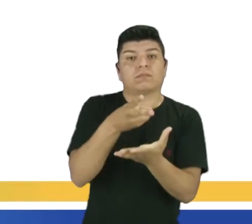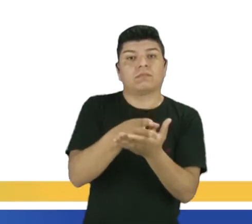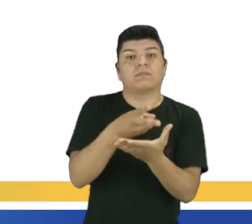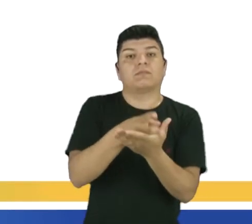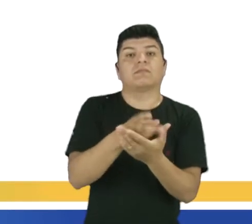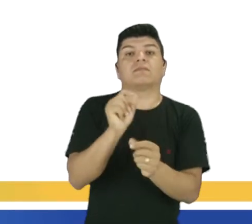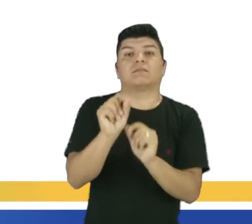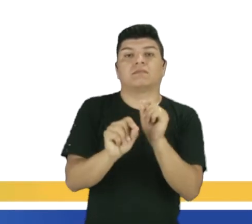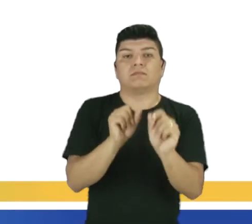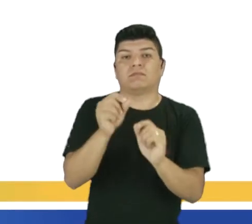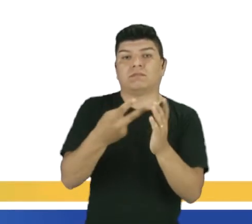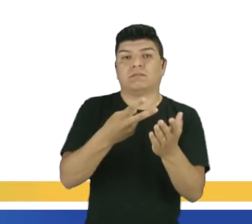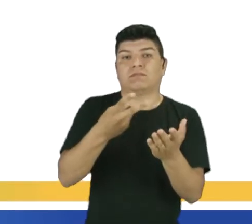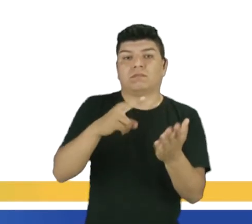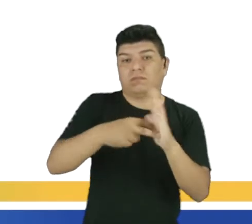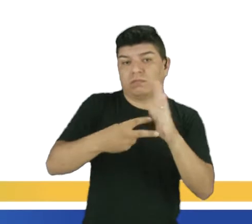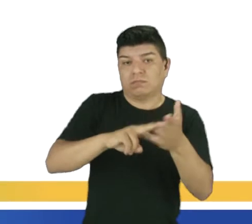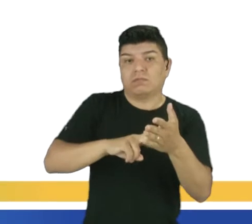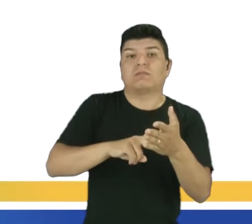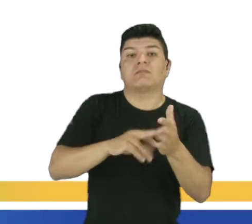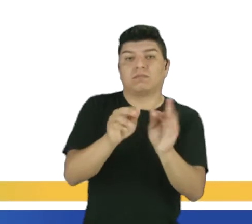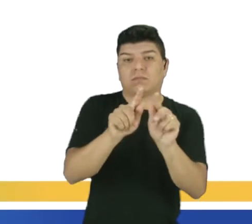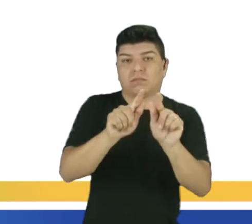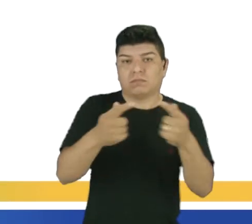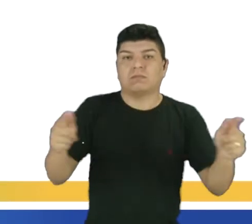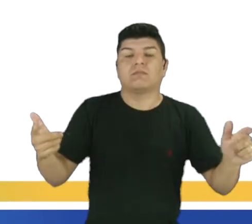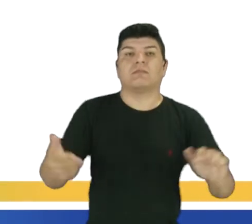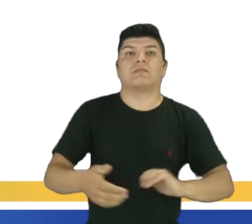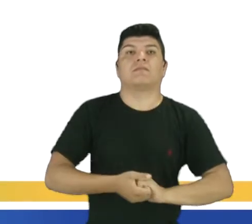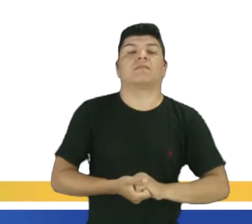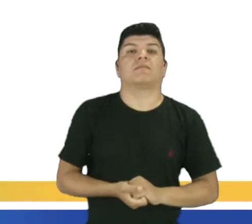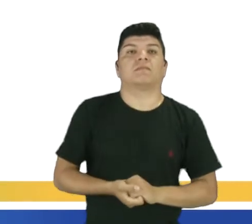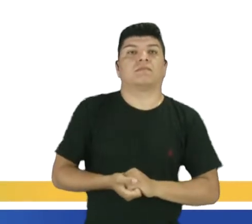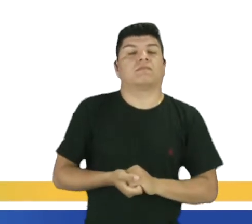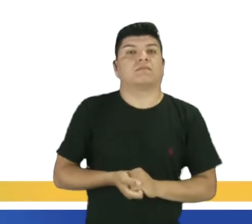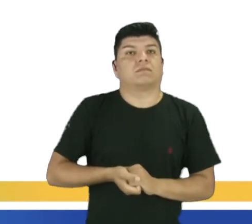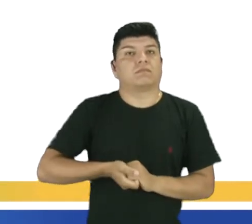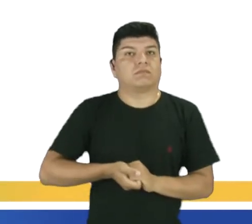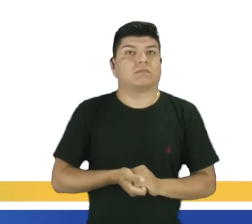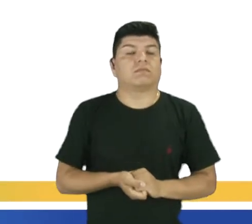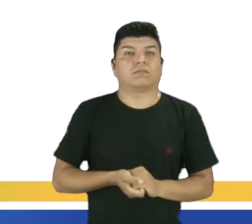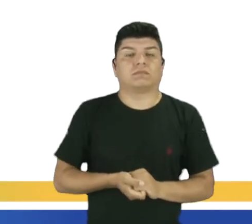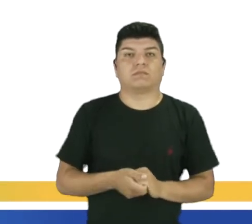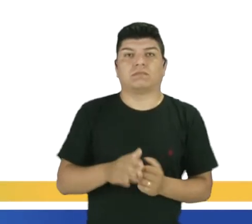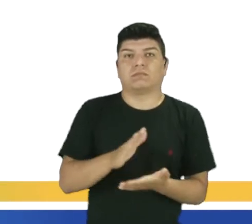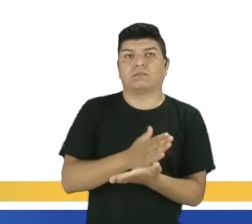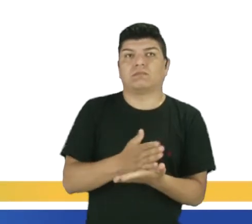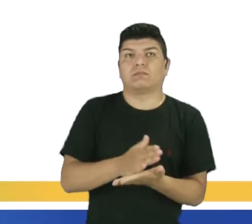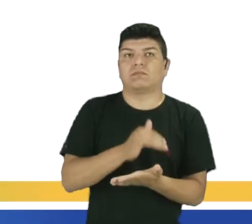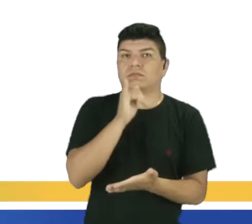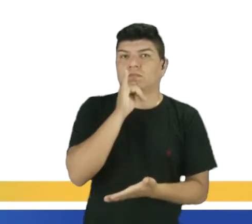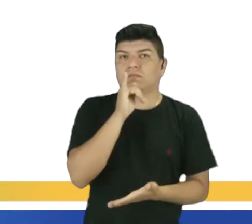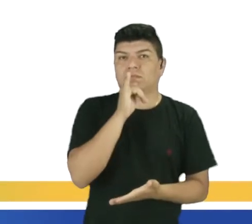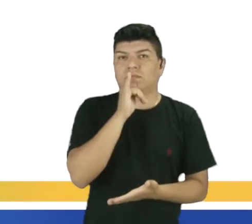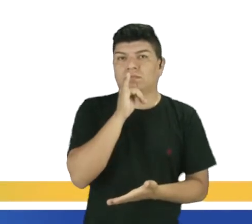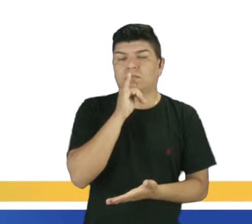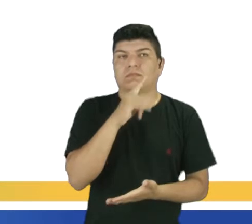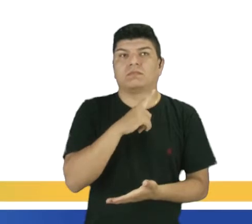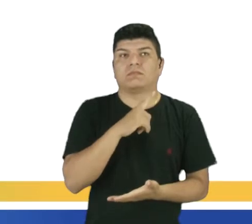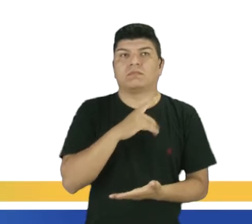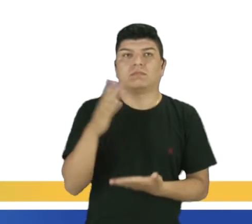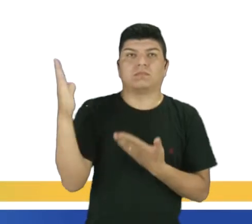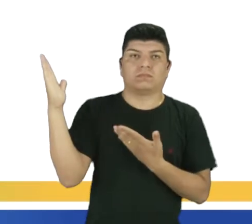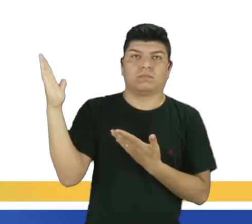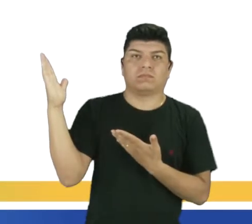elementos que têm a mesma função gramatical. E aí nós temos mais alguns exemplos, né, eu tenho aí